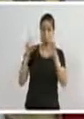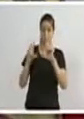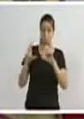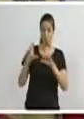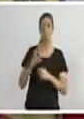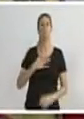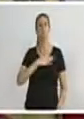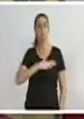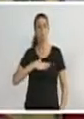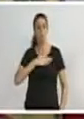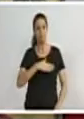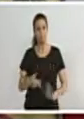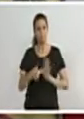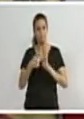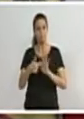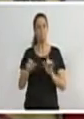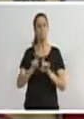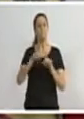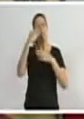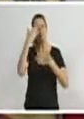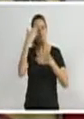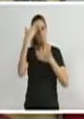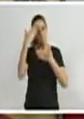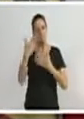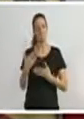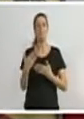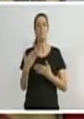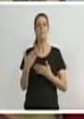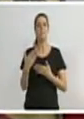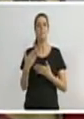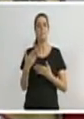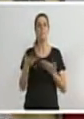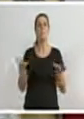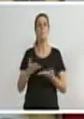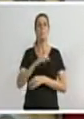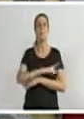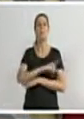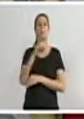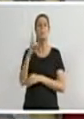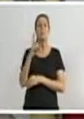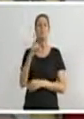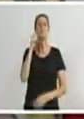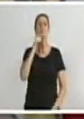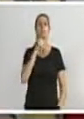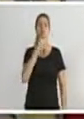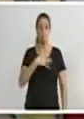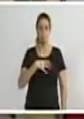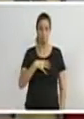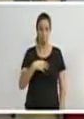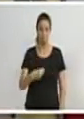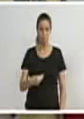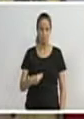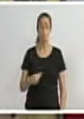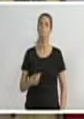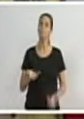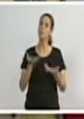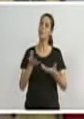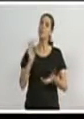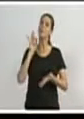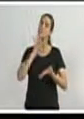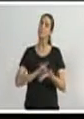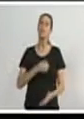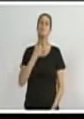mostrar em agradecimento. Hoje é dia das filhas. E eu quero desejar